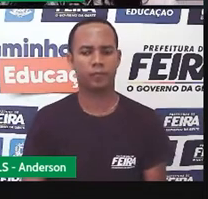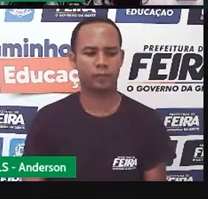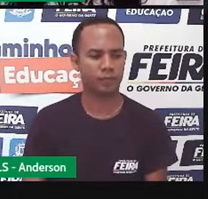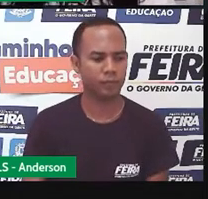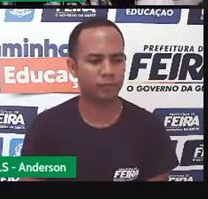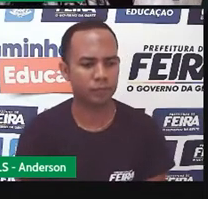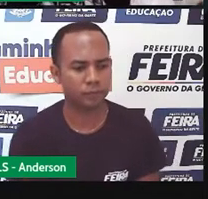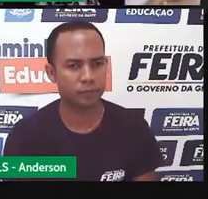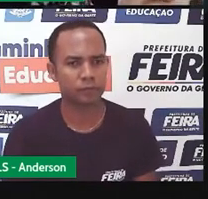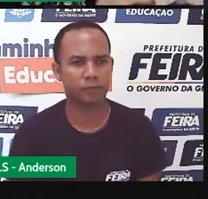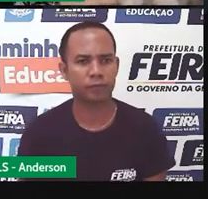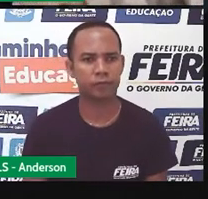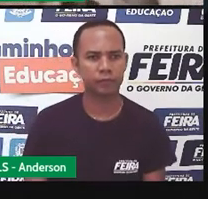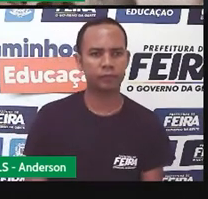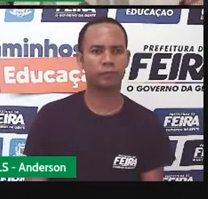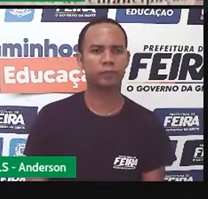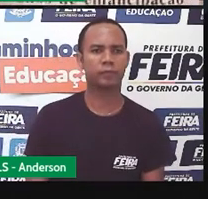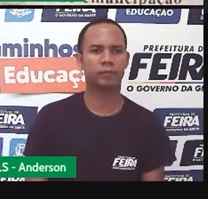aqui,